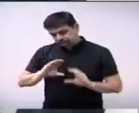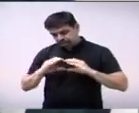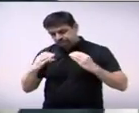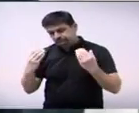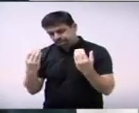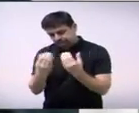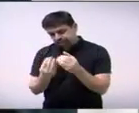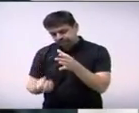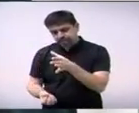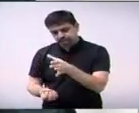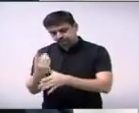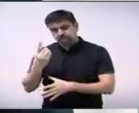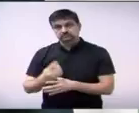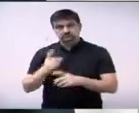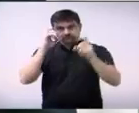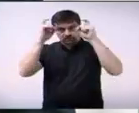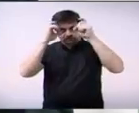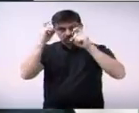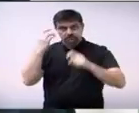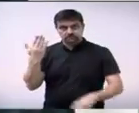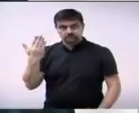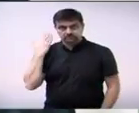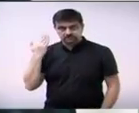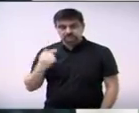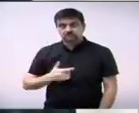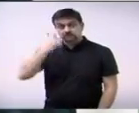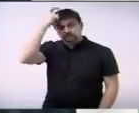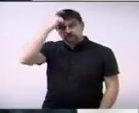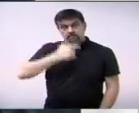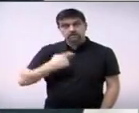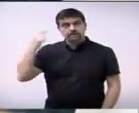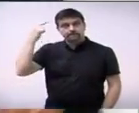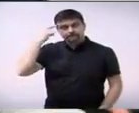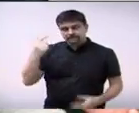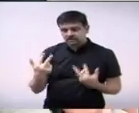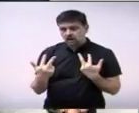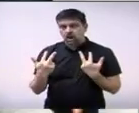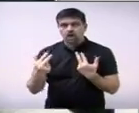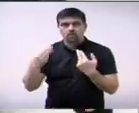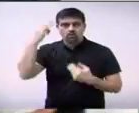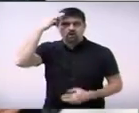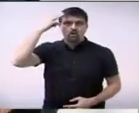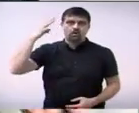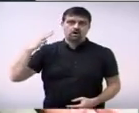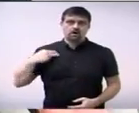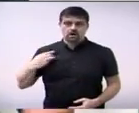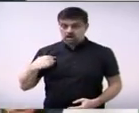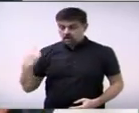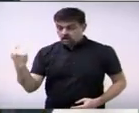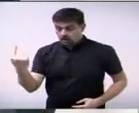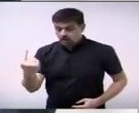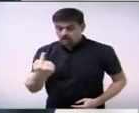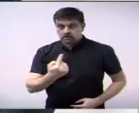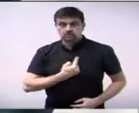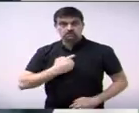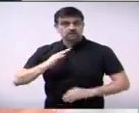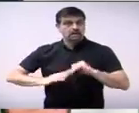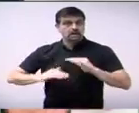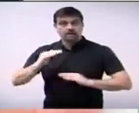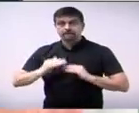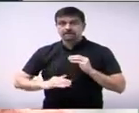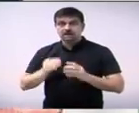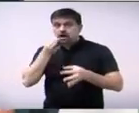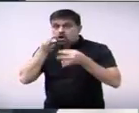repudio e concordo com a vereadora quando ela cita que realmente aqui é um ato democrático que os vereadores se